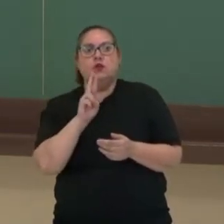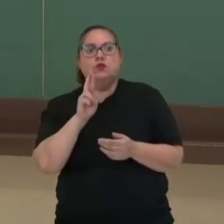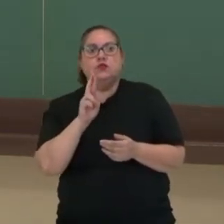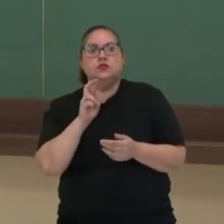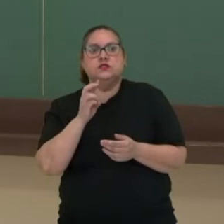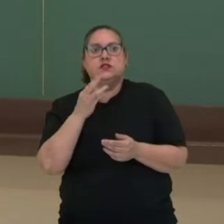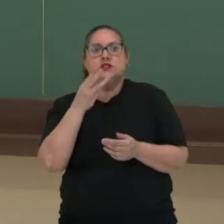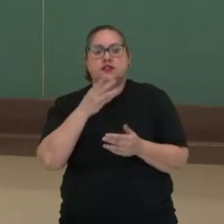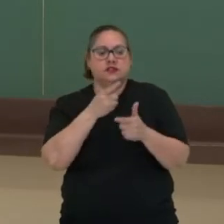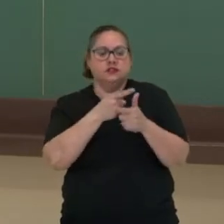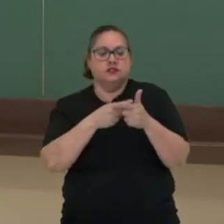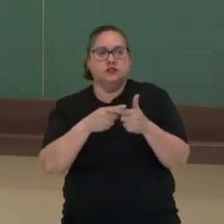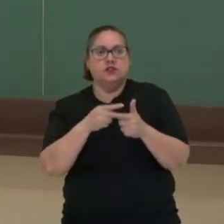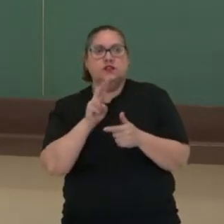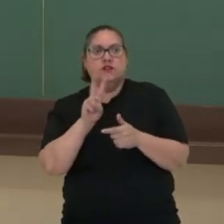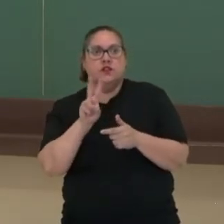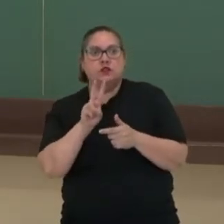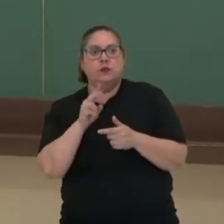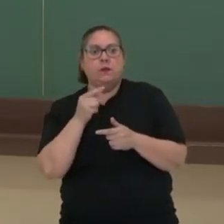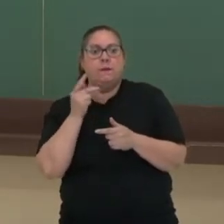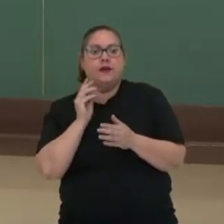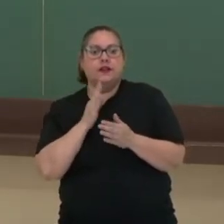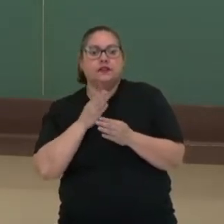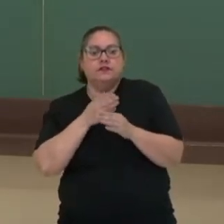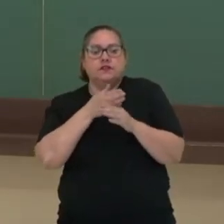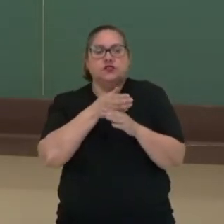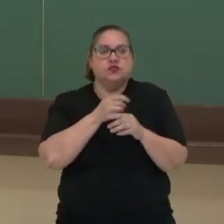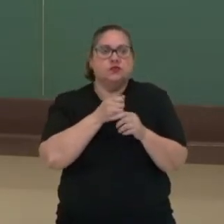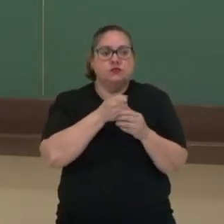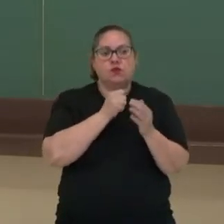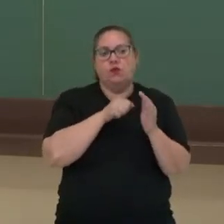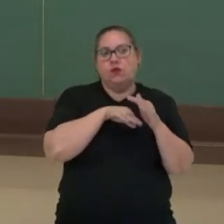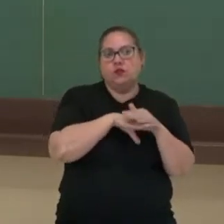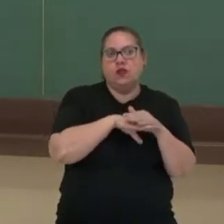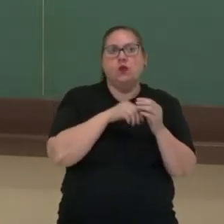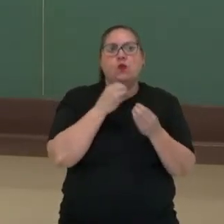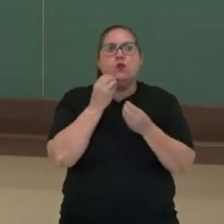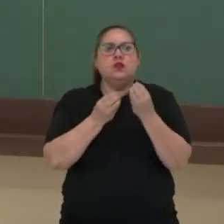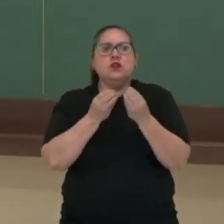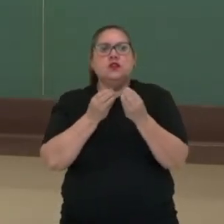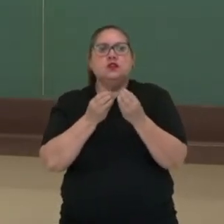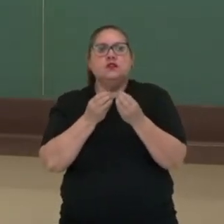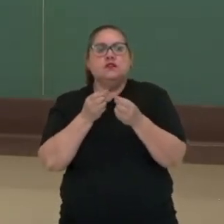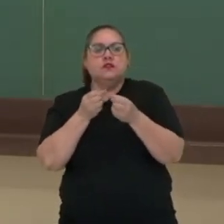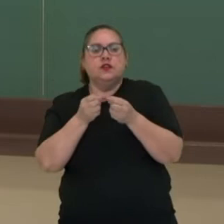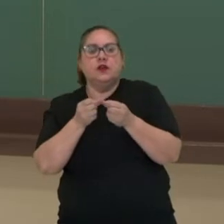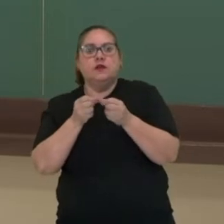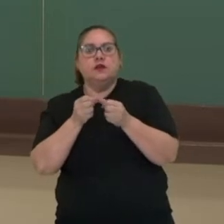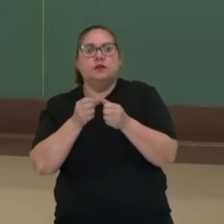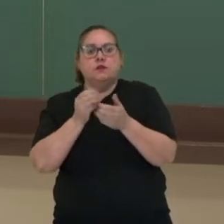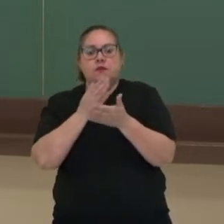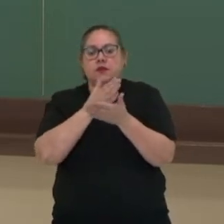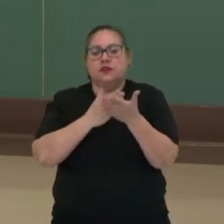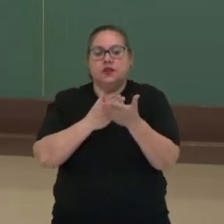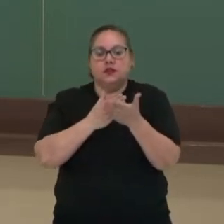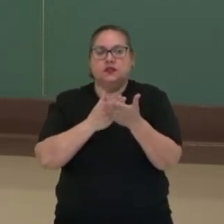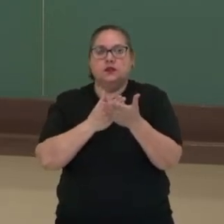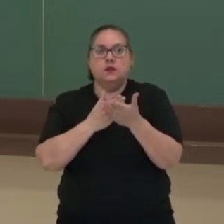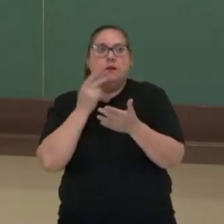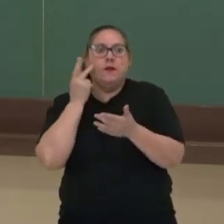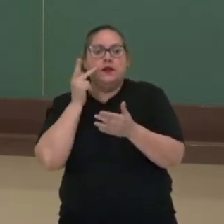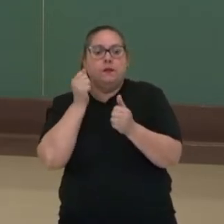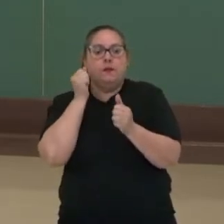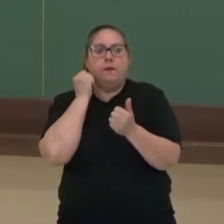terça parte deste valor para investir, tá bom? Do que sobra ela utiliza metade para